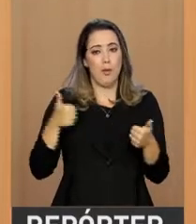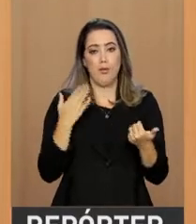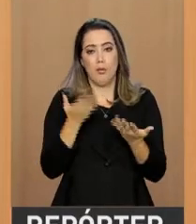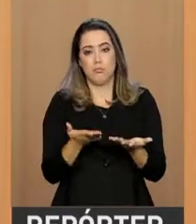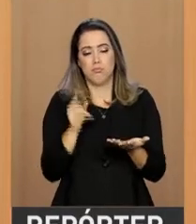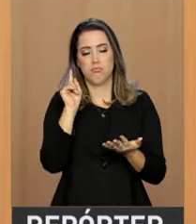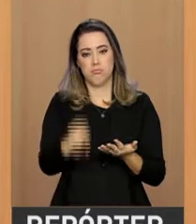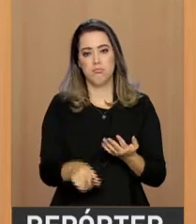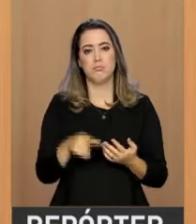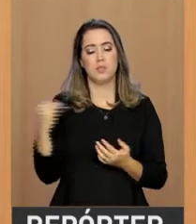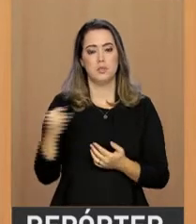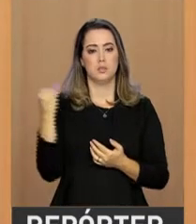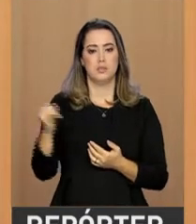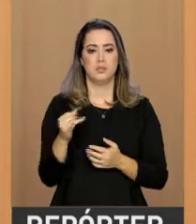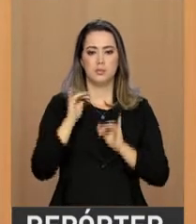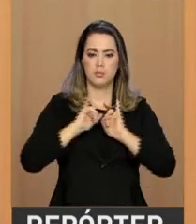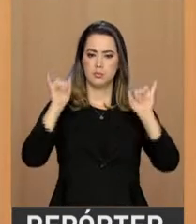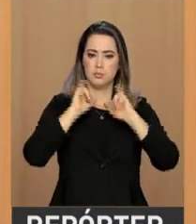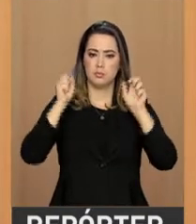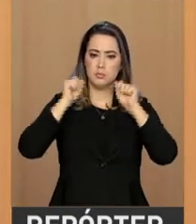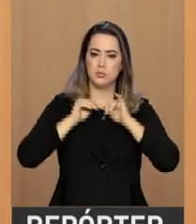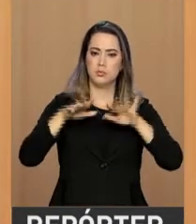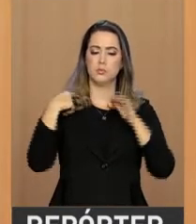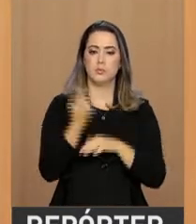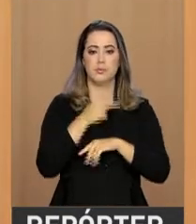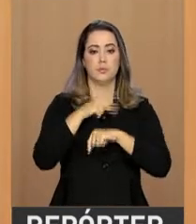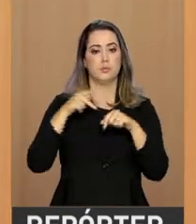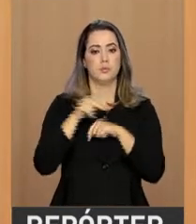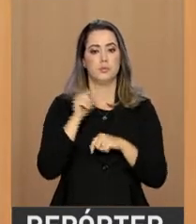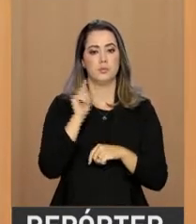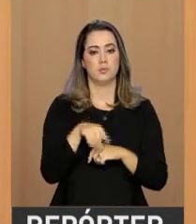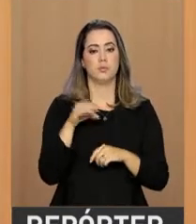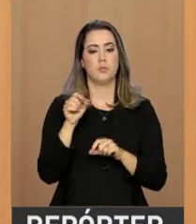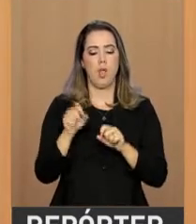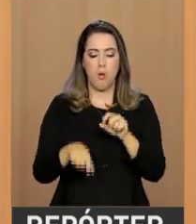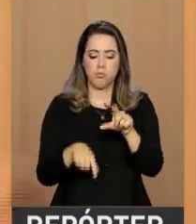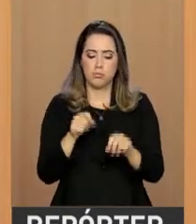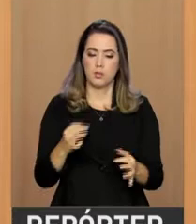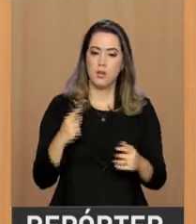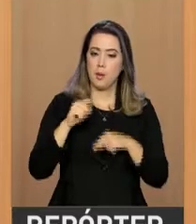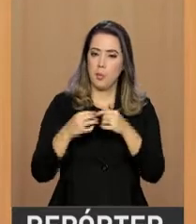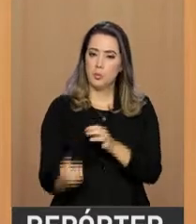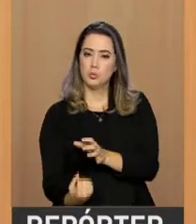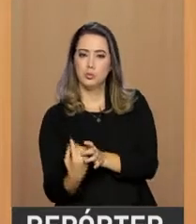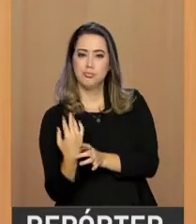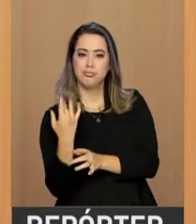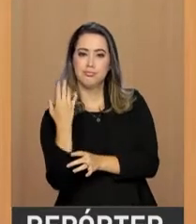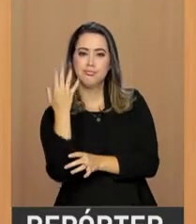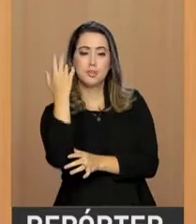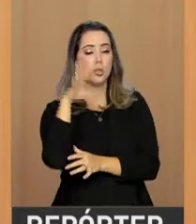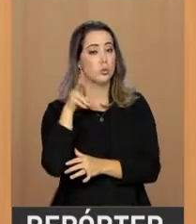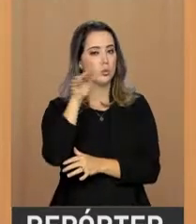Eles são difusores de informações aqui no nosso país. Ou seja, é uma sementinha plantada que pode se distribuir por todo